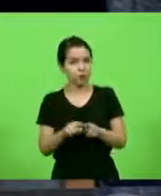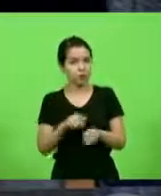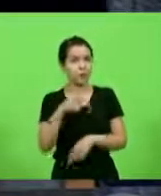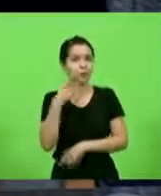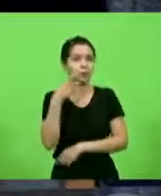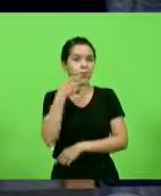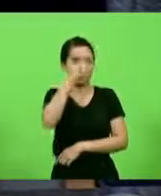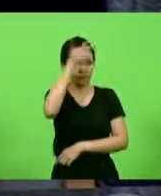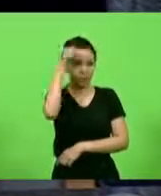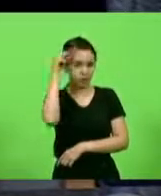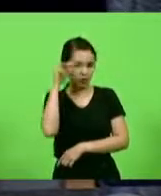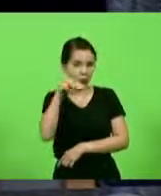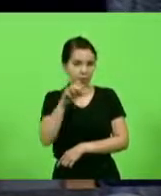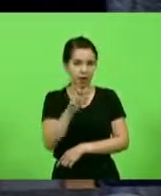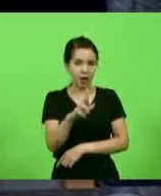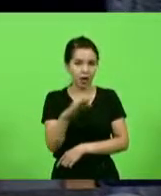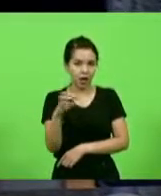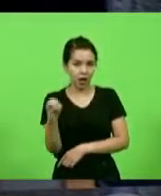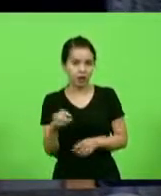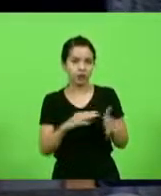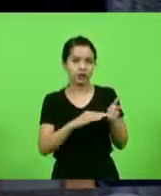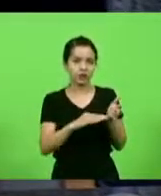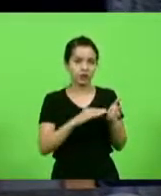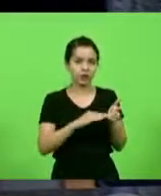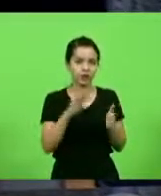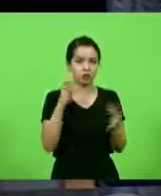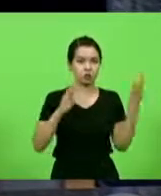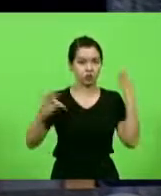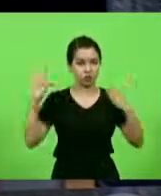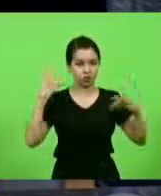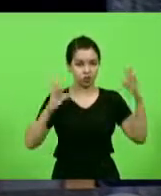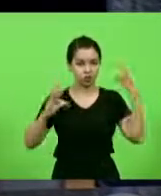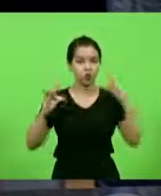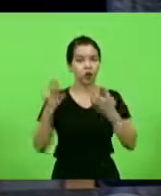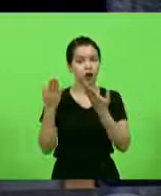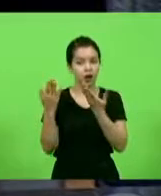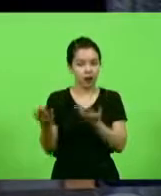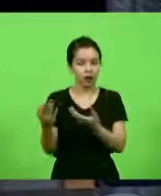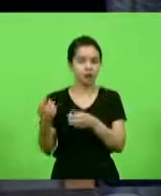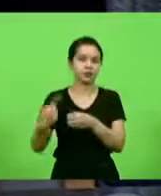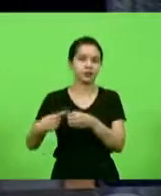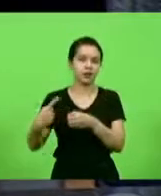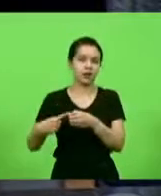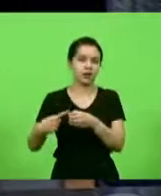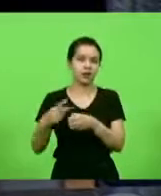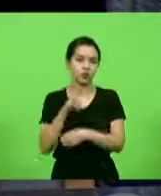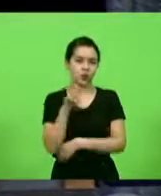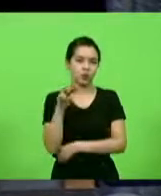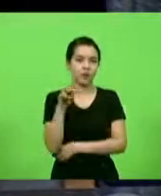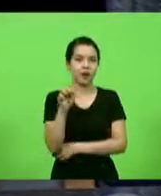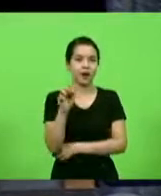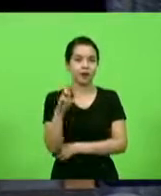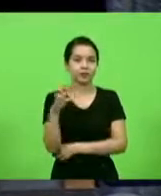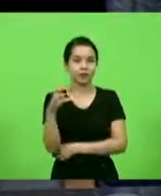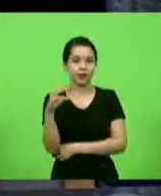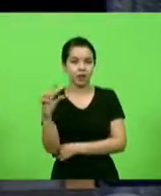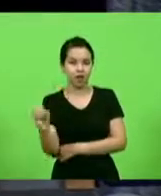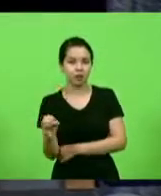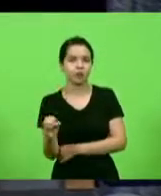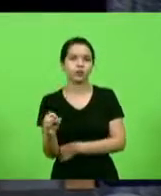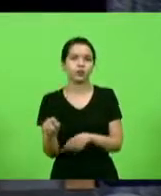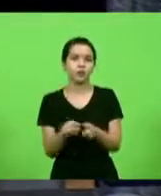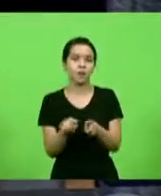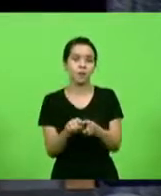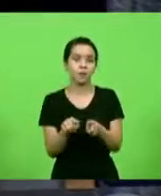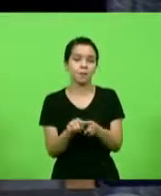secretário de turismo da cidade, o Marcelo Gróio, em nome da sociedade civil